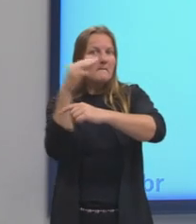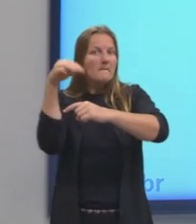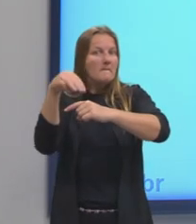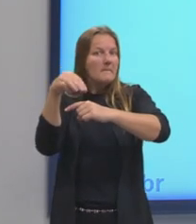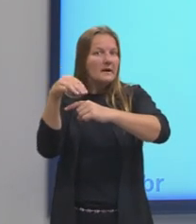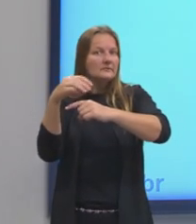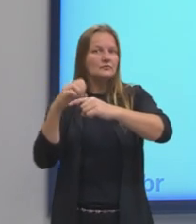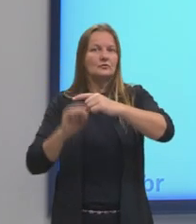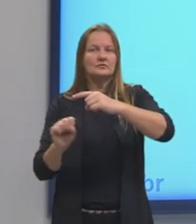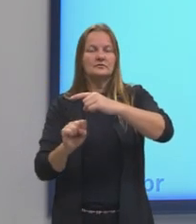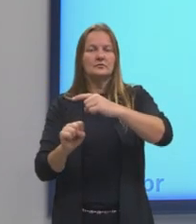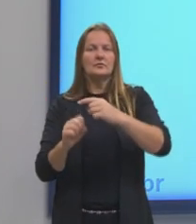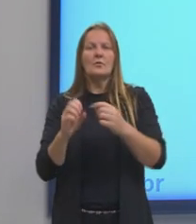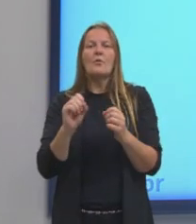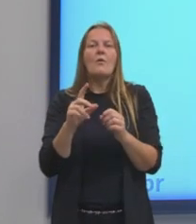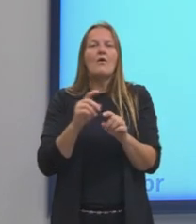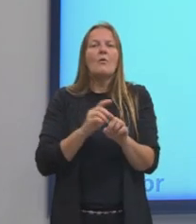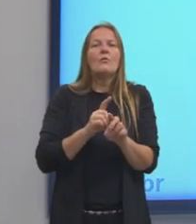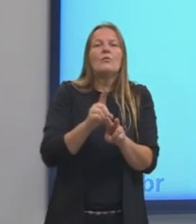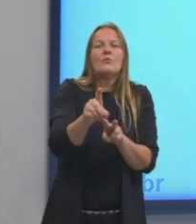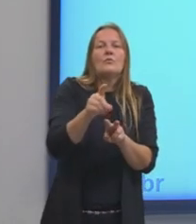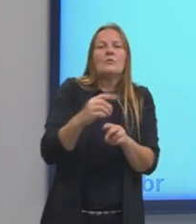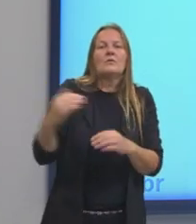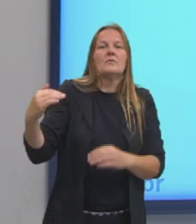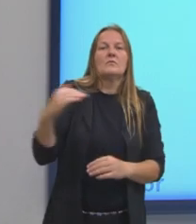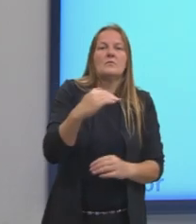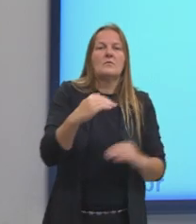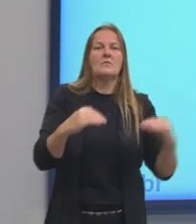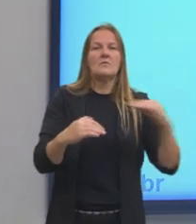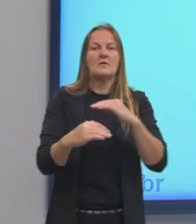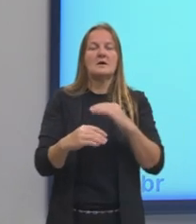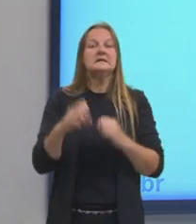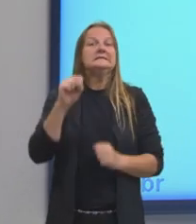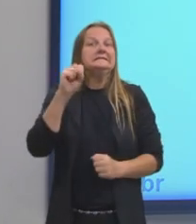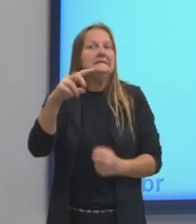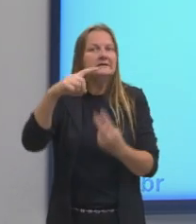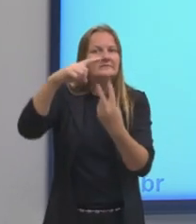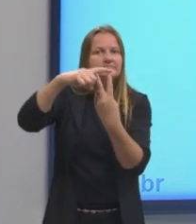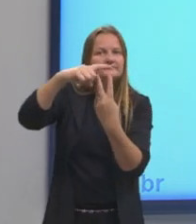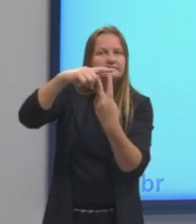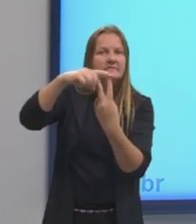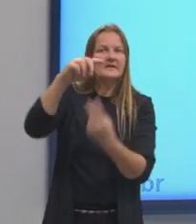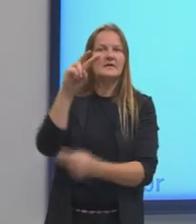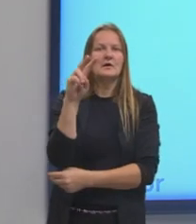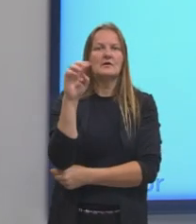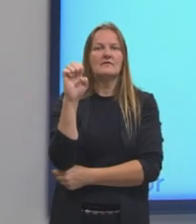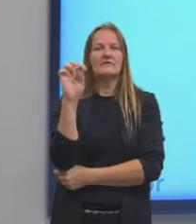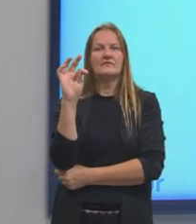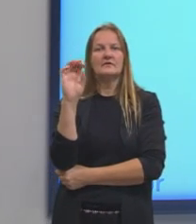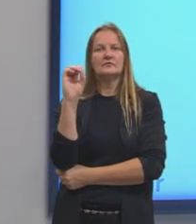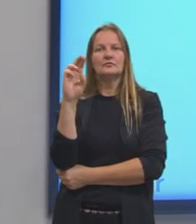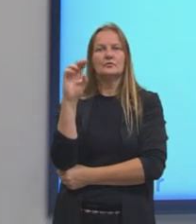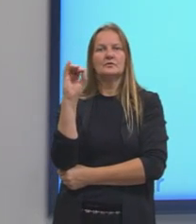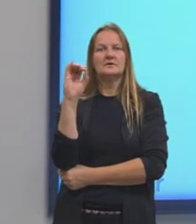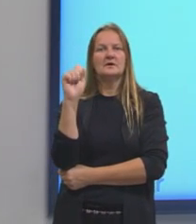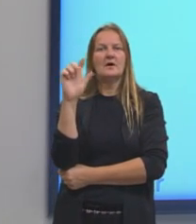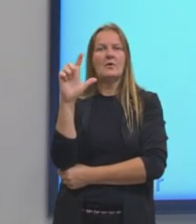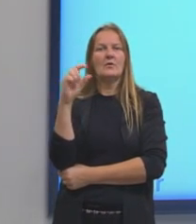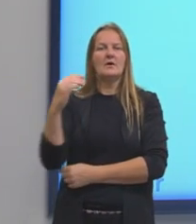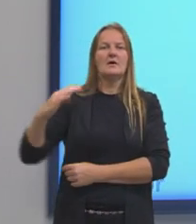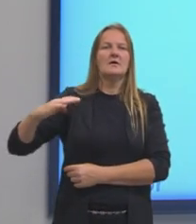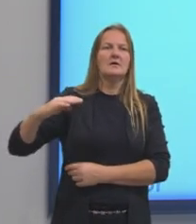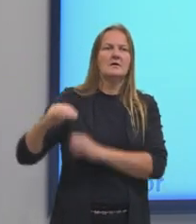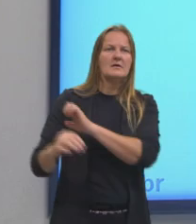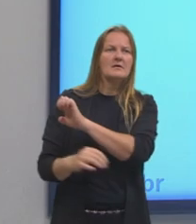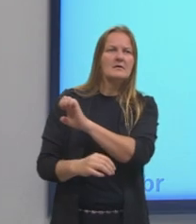que ele está indo, tá? Já, se for vetorial, olha o que acontece. Geralmente, para a esquerda, a gente associa com o